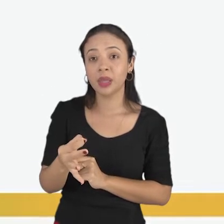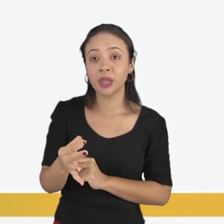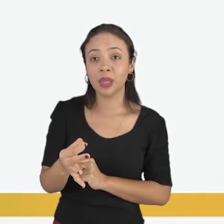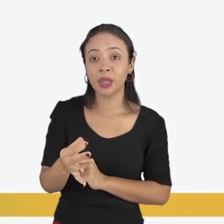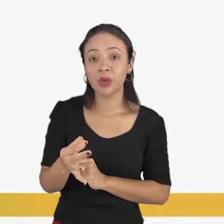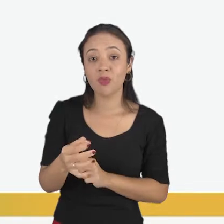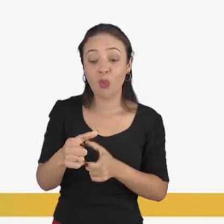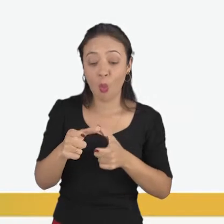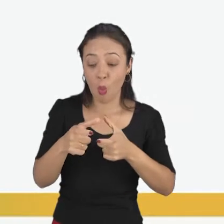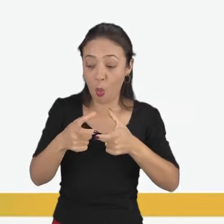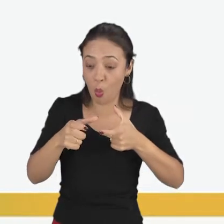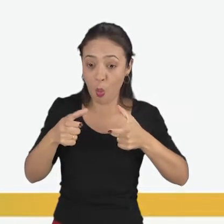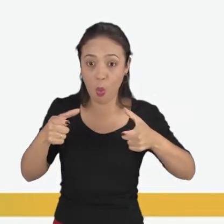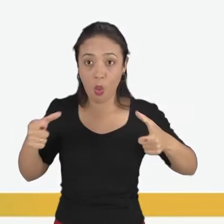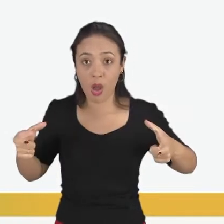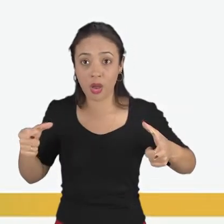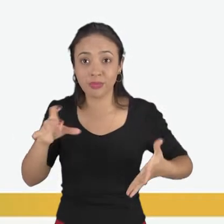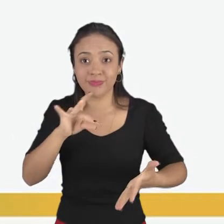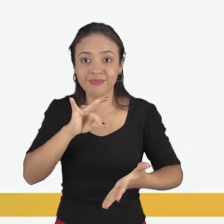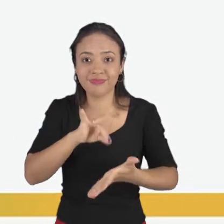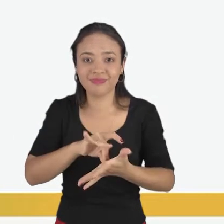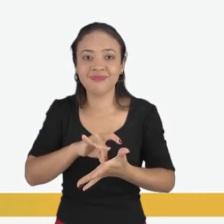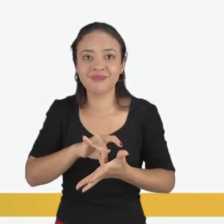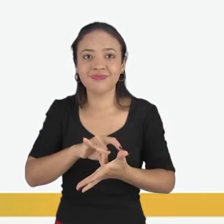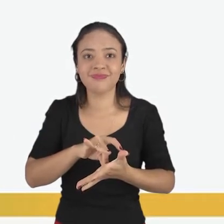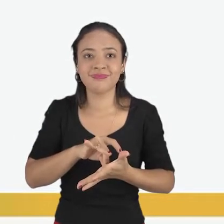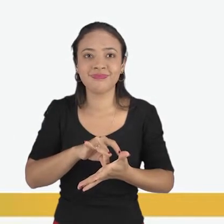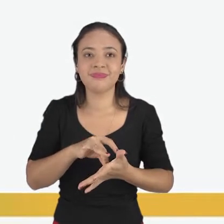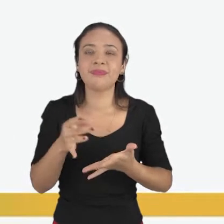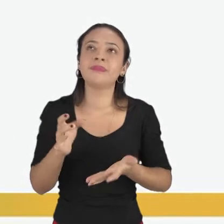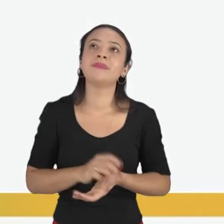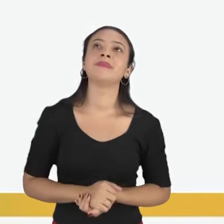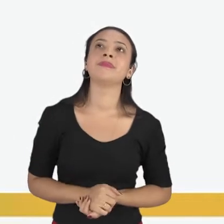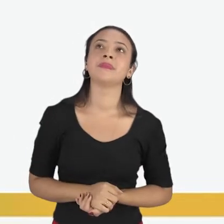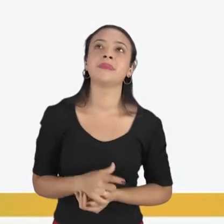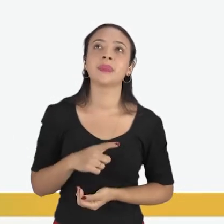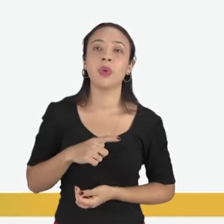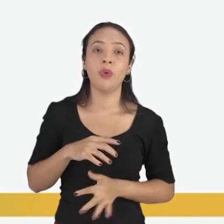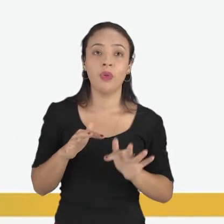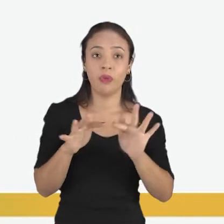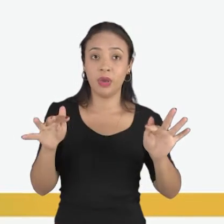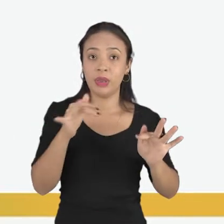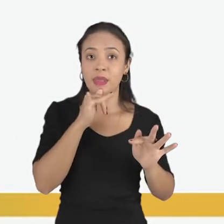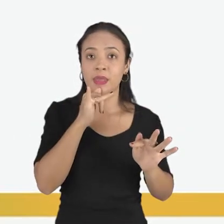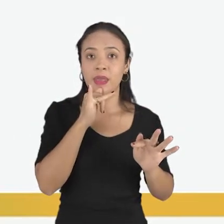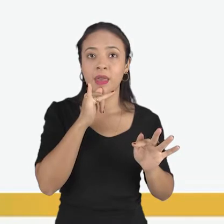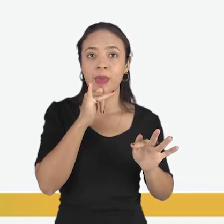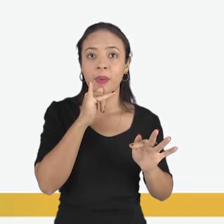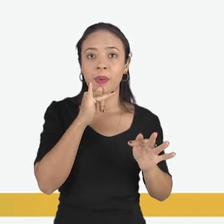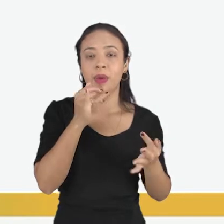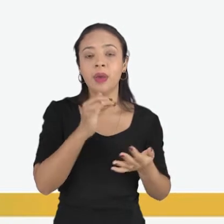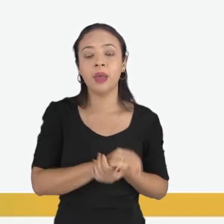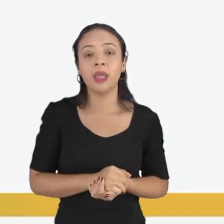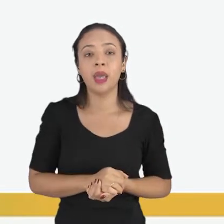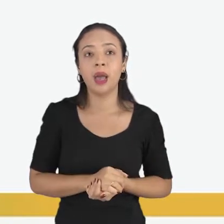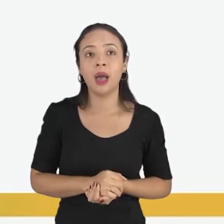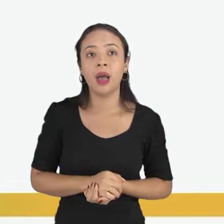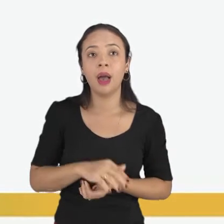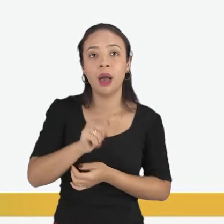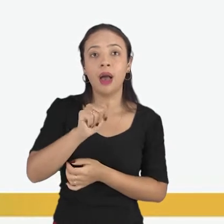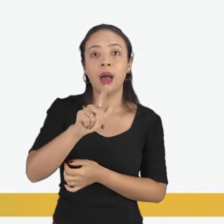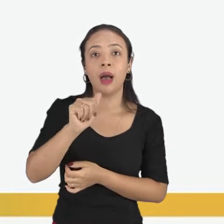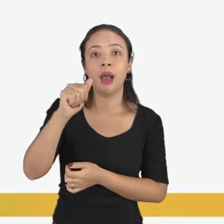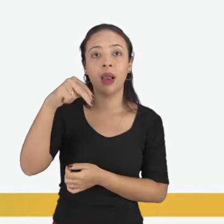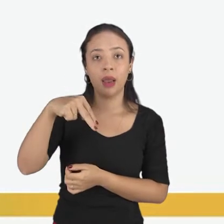realidade. Há uma síntese de uma frase de Allan Kardec, que é o codificador, é o principal líder